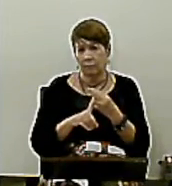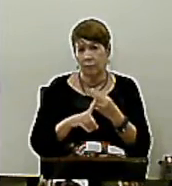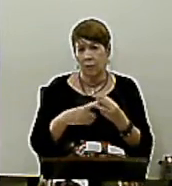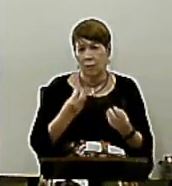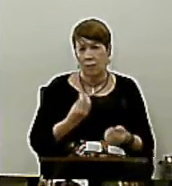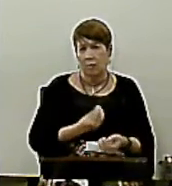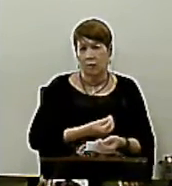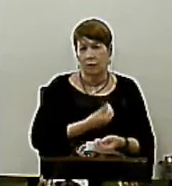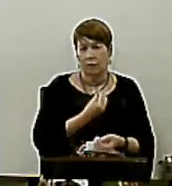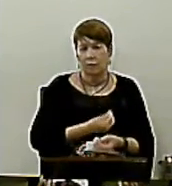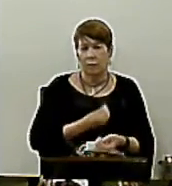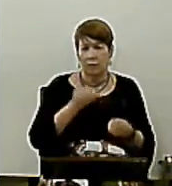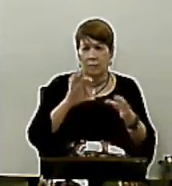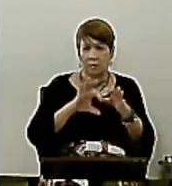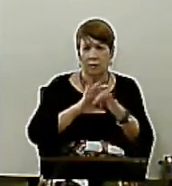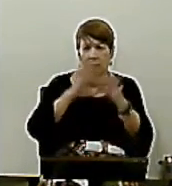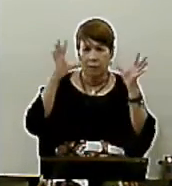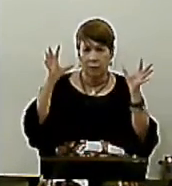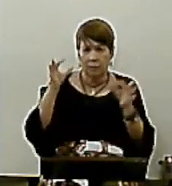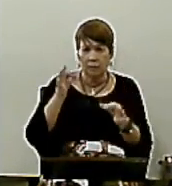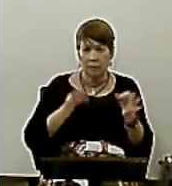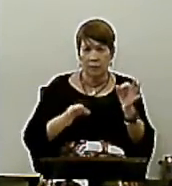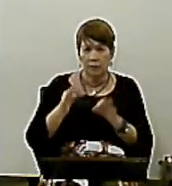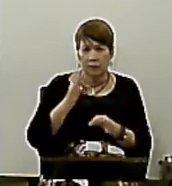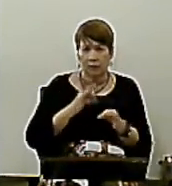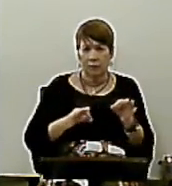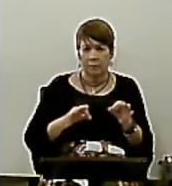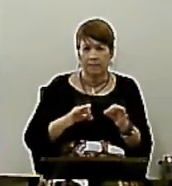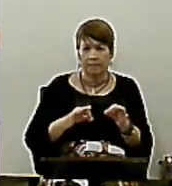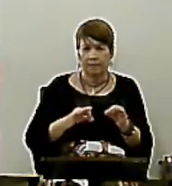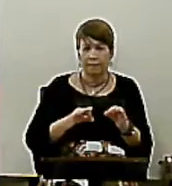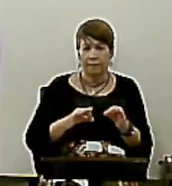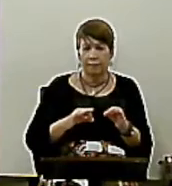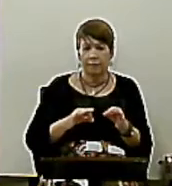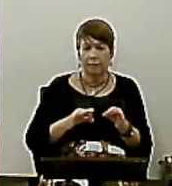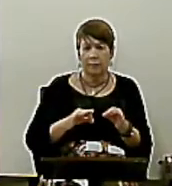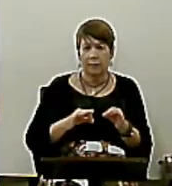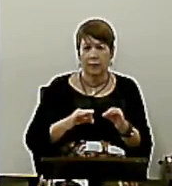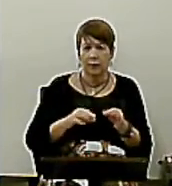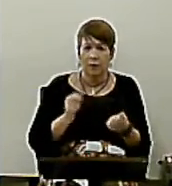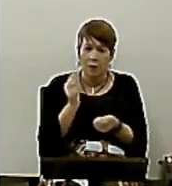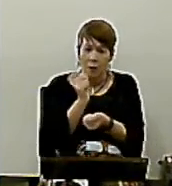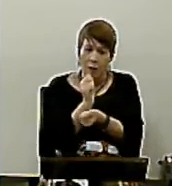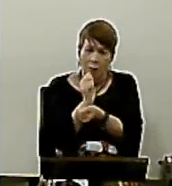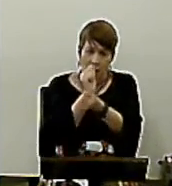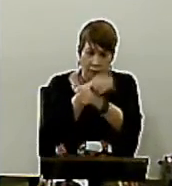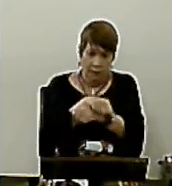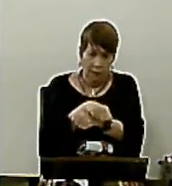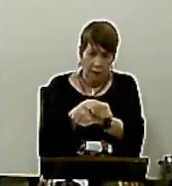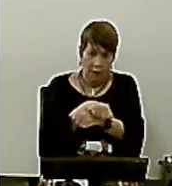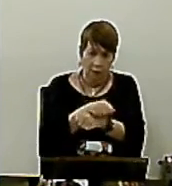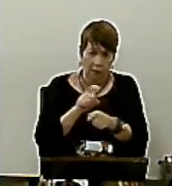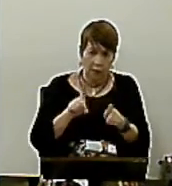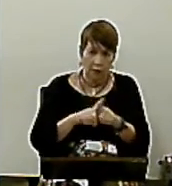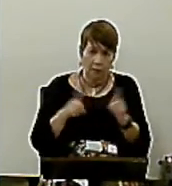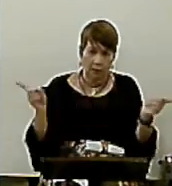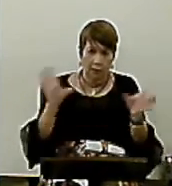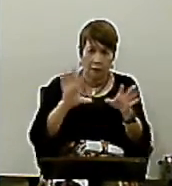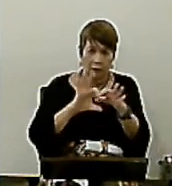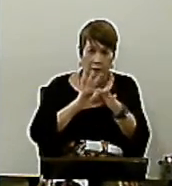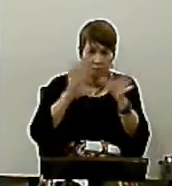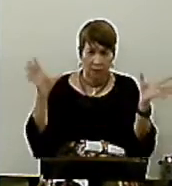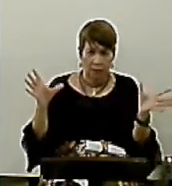liberdade Em equilíbrio Ou seja Não cair Nem na escravidão E nem na licenciosidade